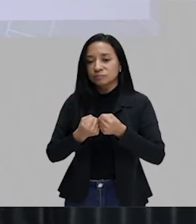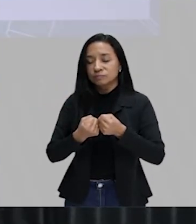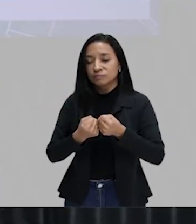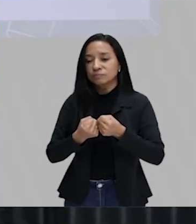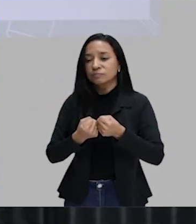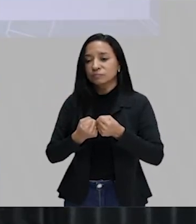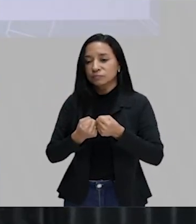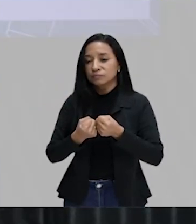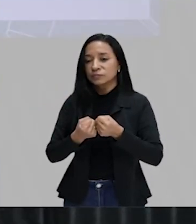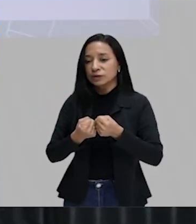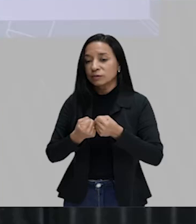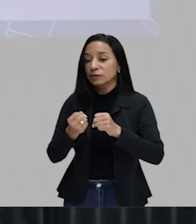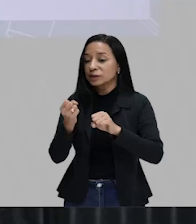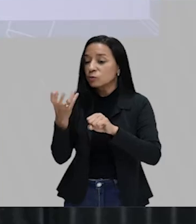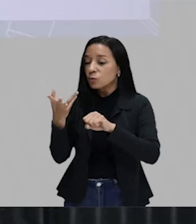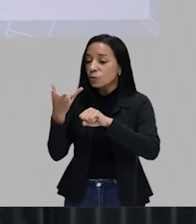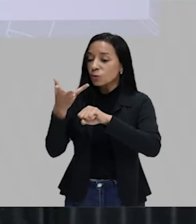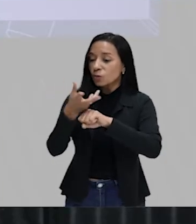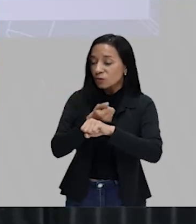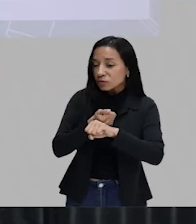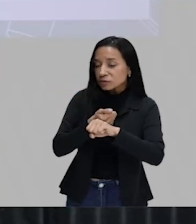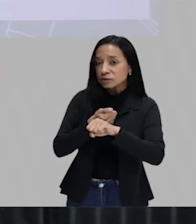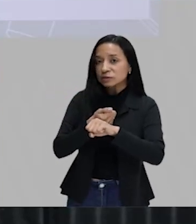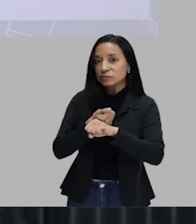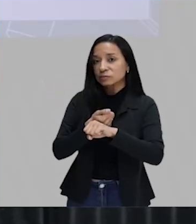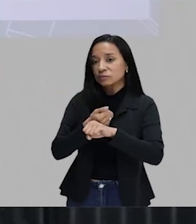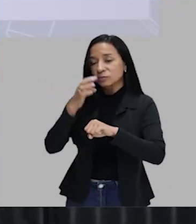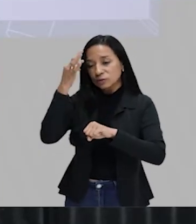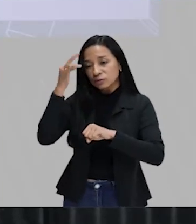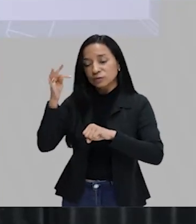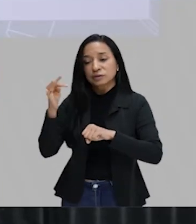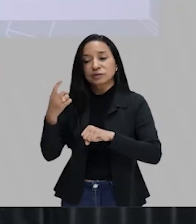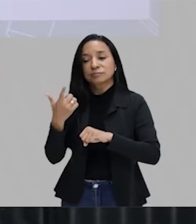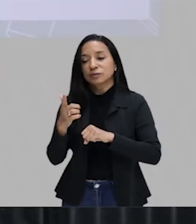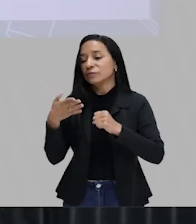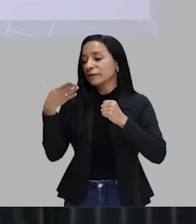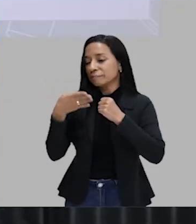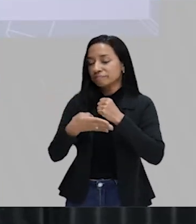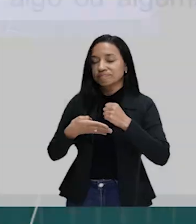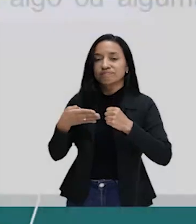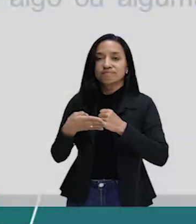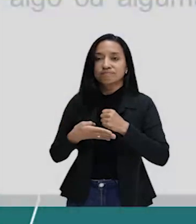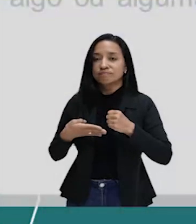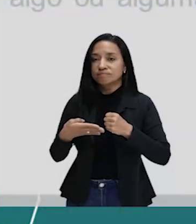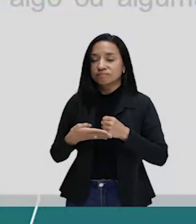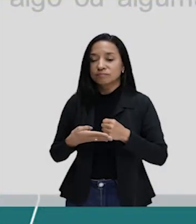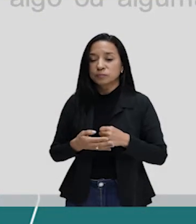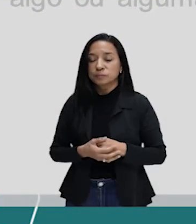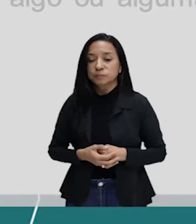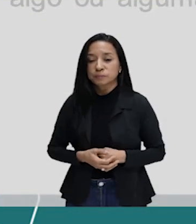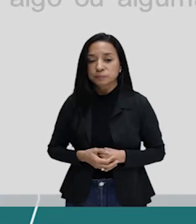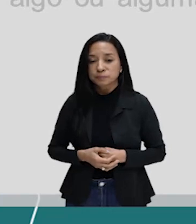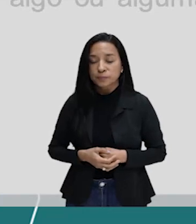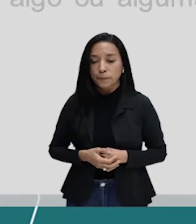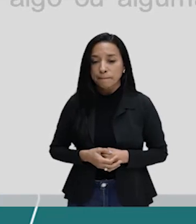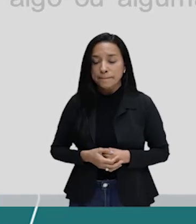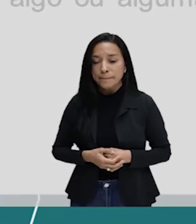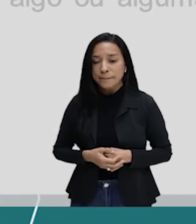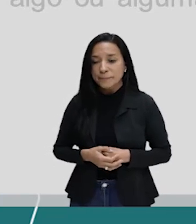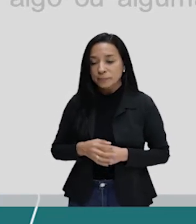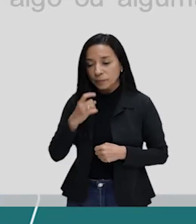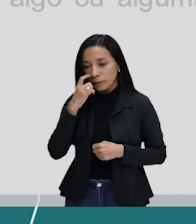sendo convencidos por teorias que não têm fundamento. São argumentos capazes de